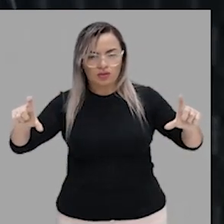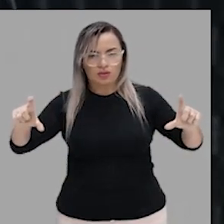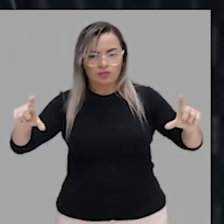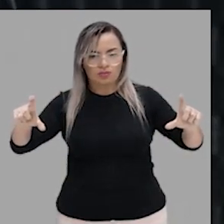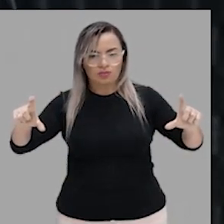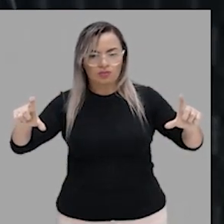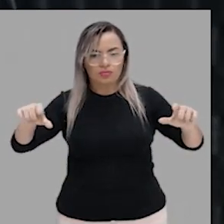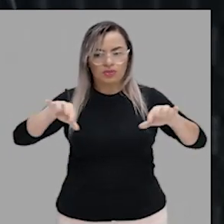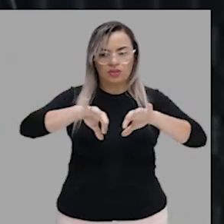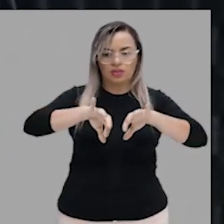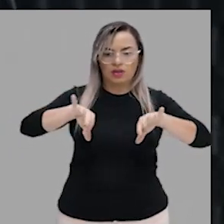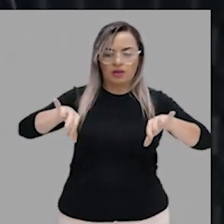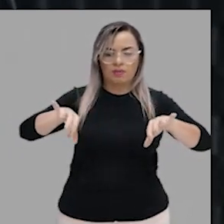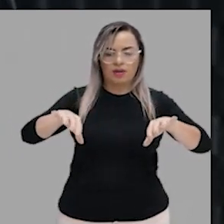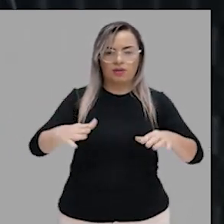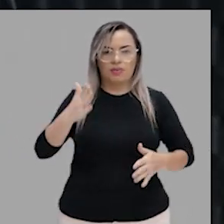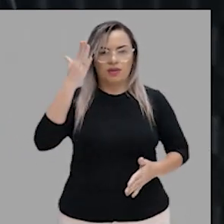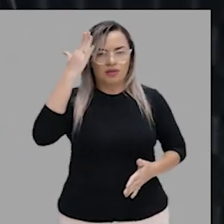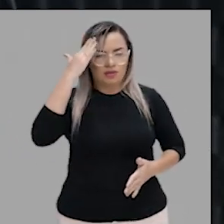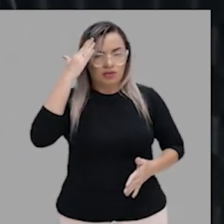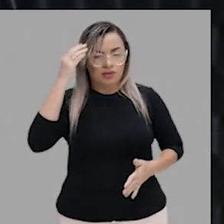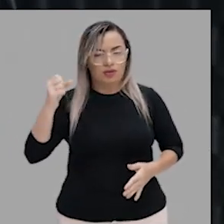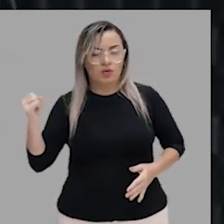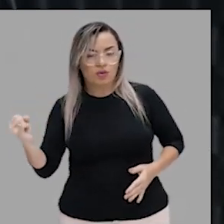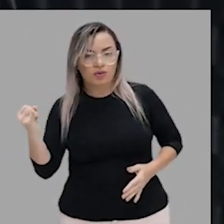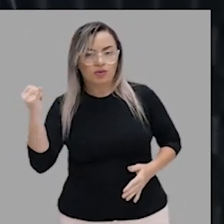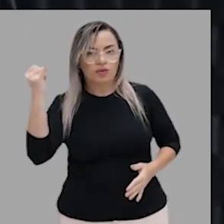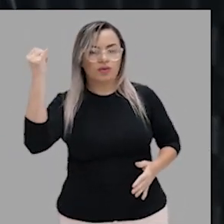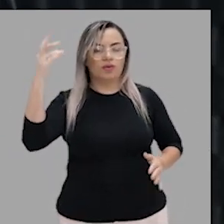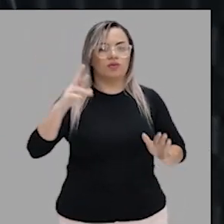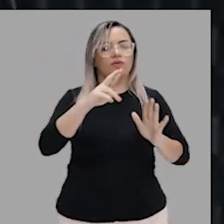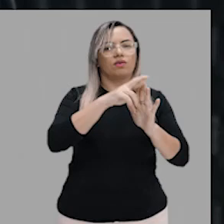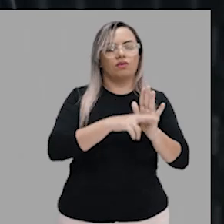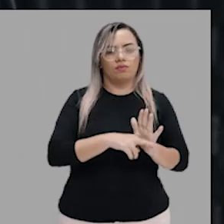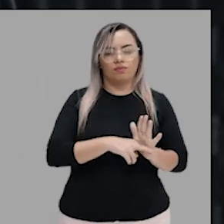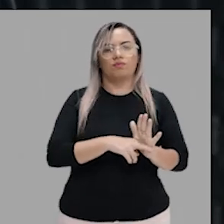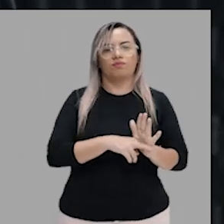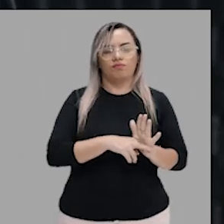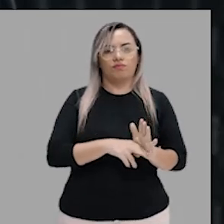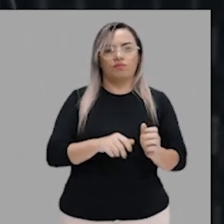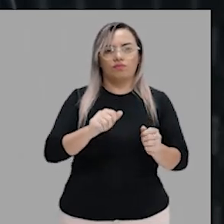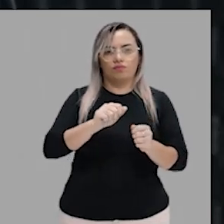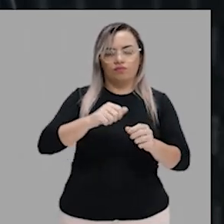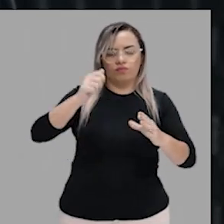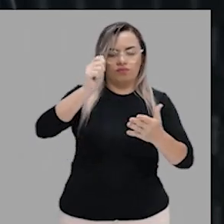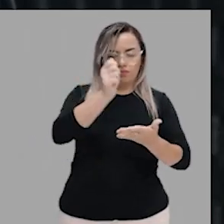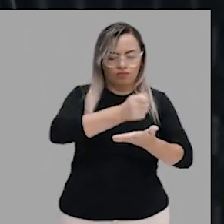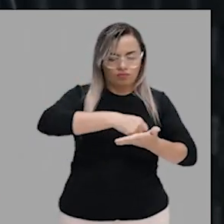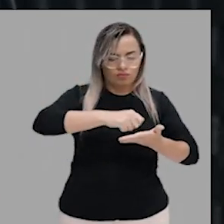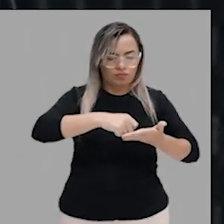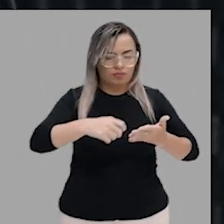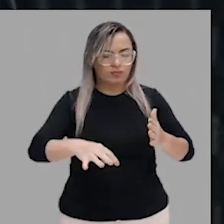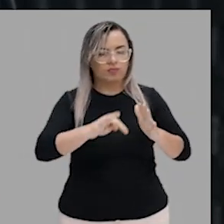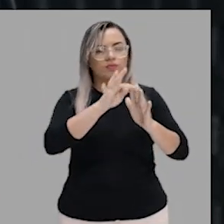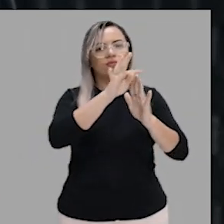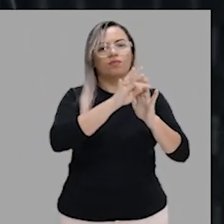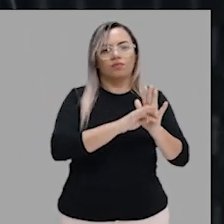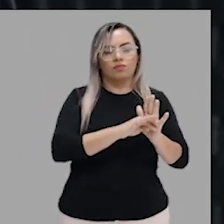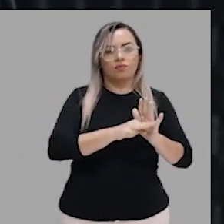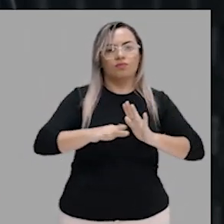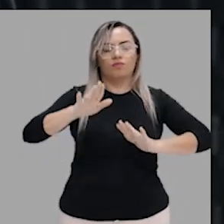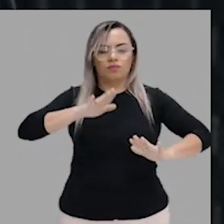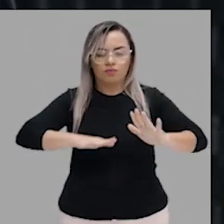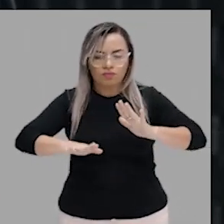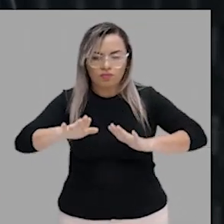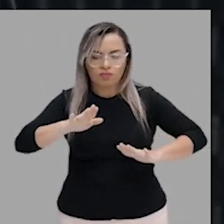lembre das regras e faça a aplicabilidade dentro do seu texto. Tome cuidado com